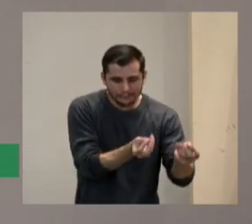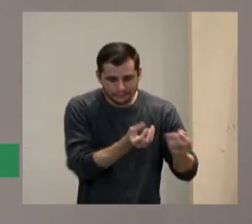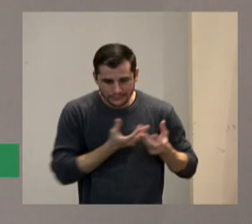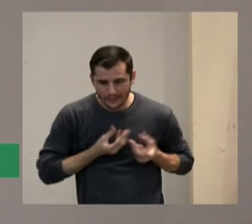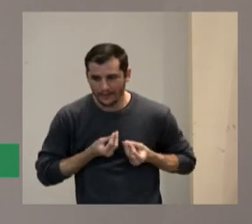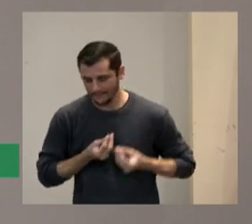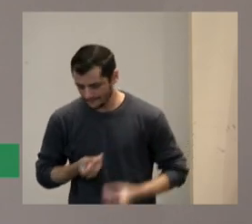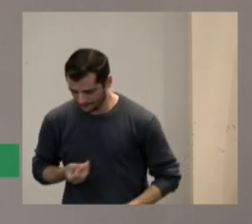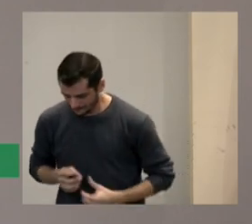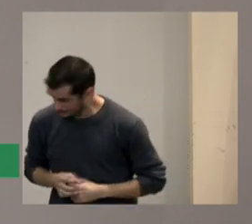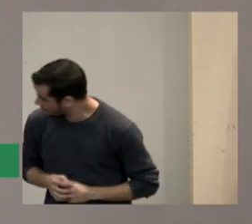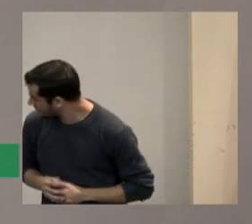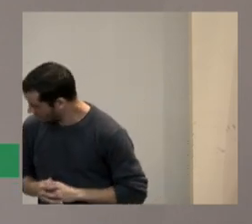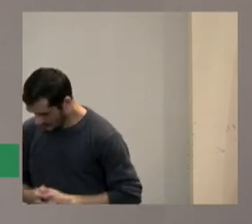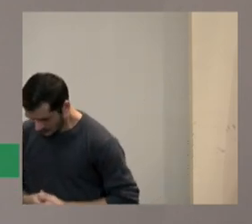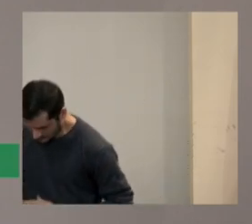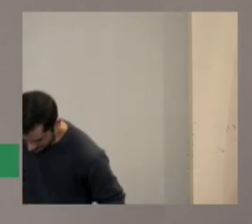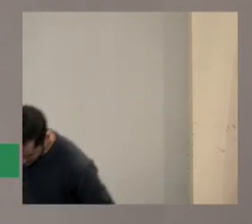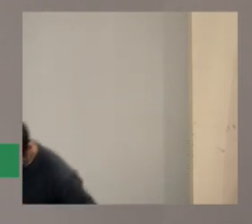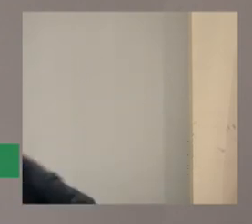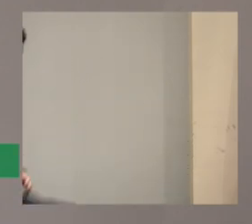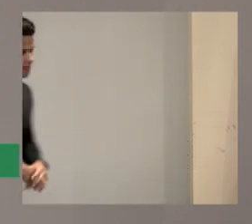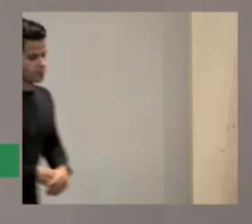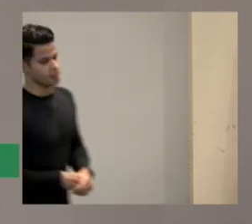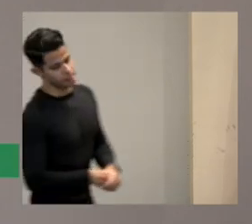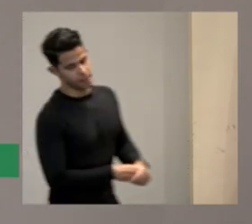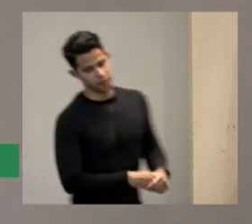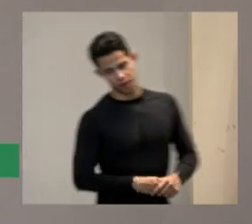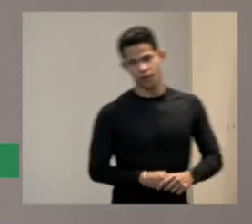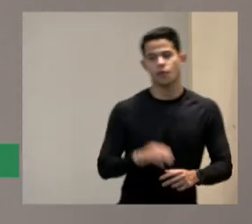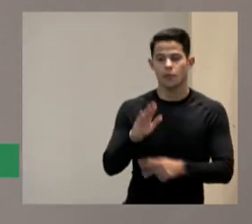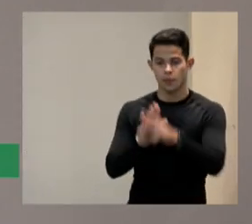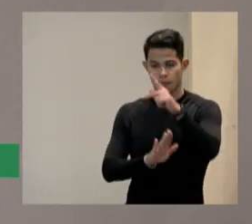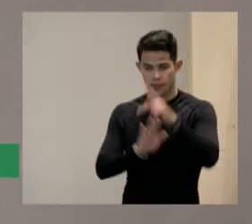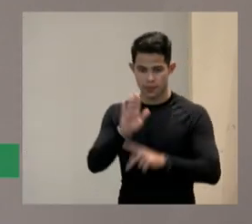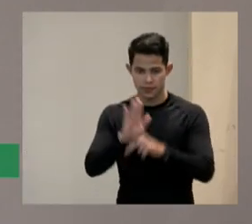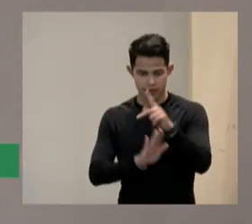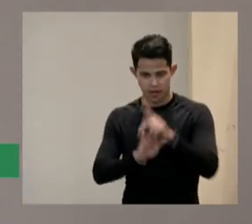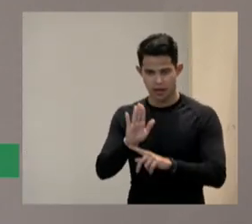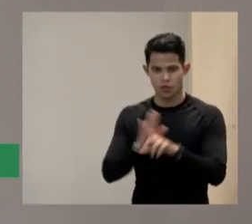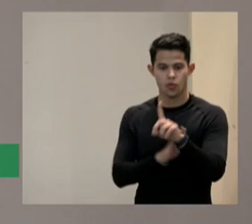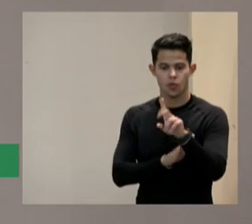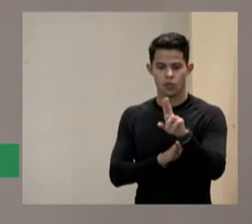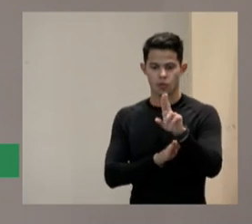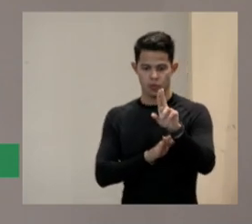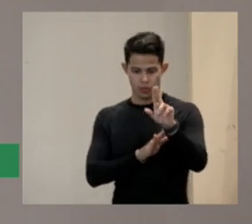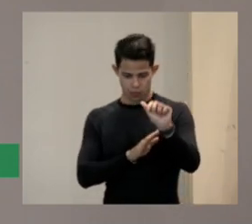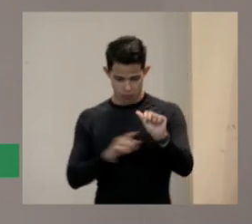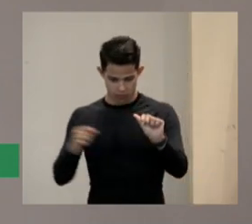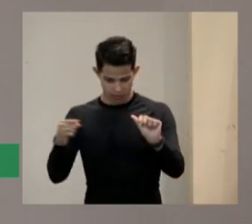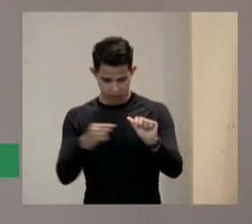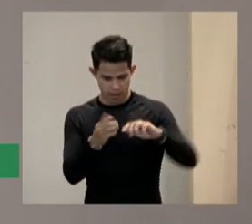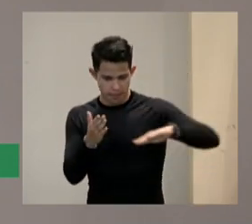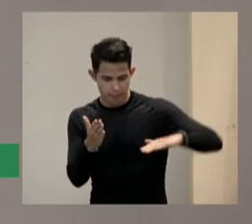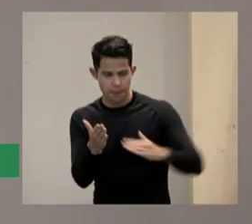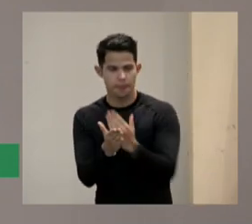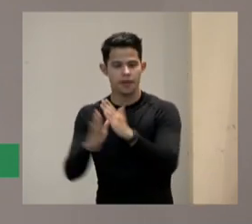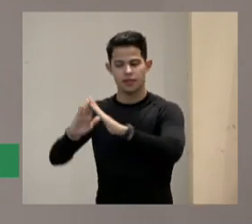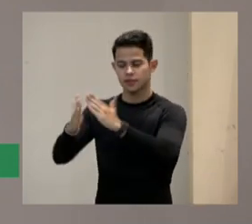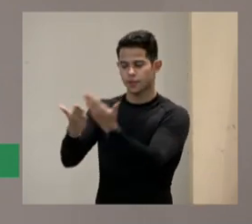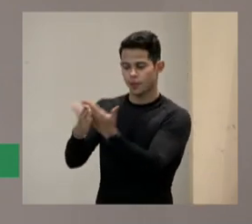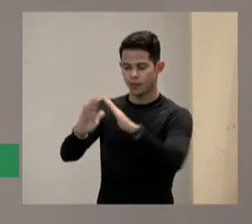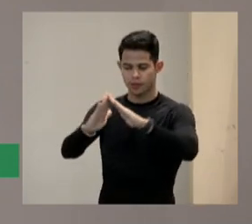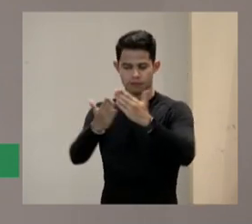DUA permite que meu planejamento seja passado para a escola X para a escola Z e que eles